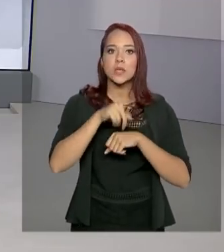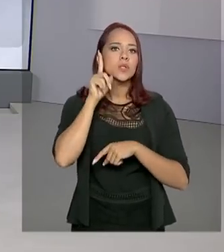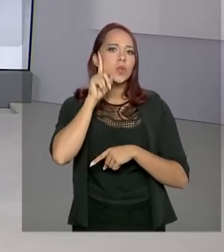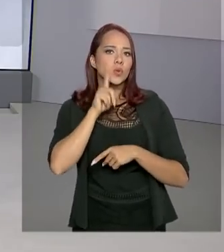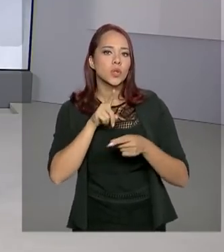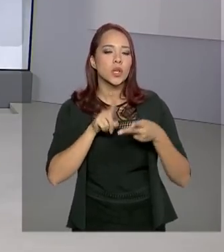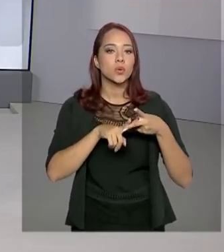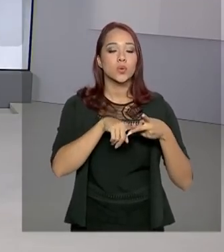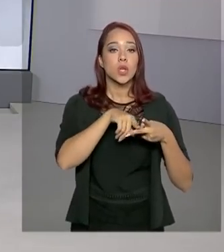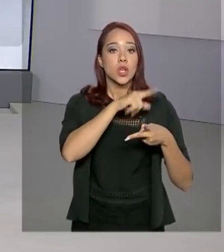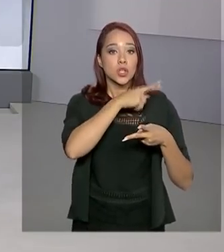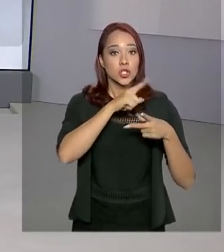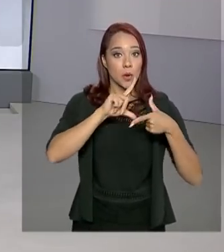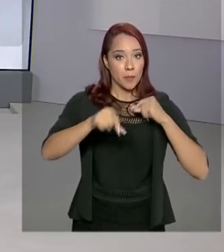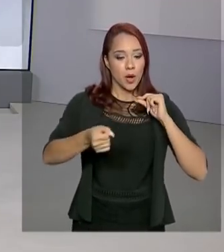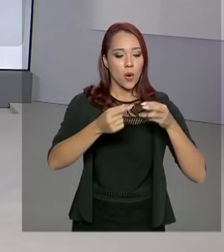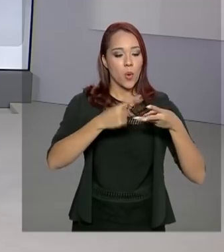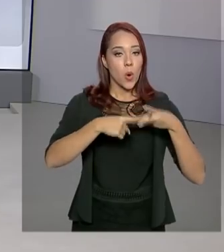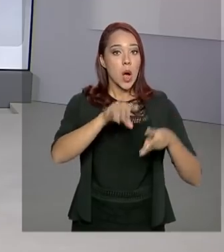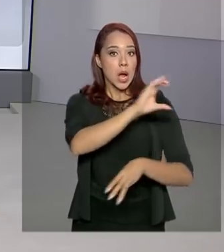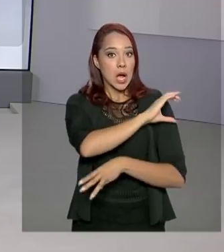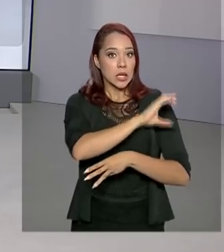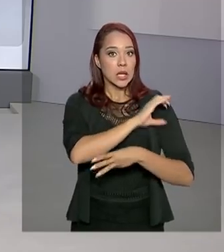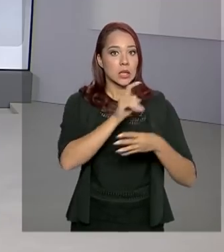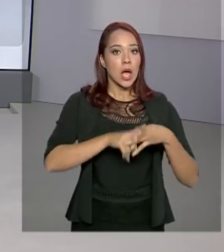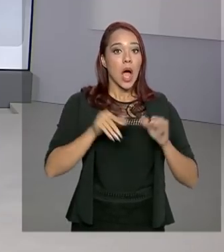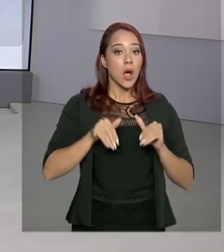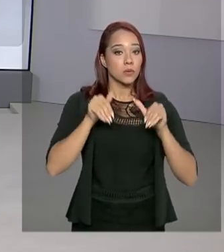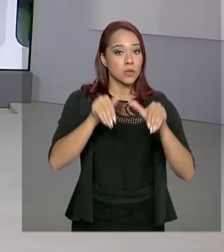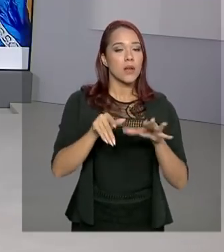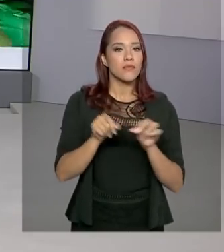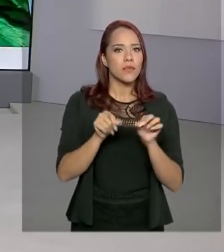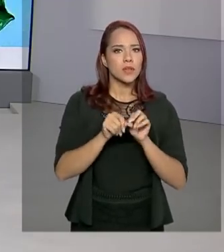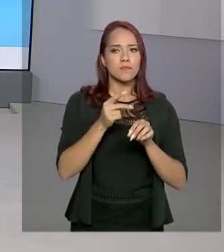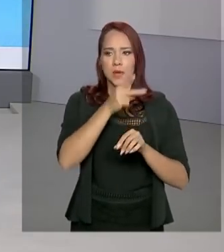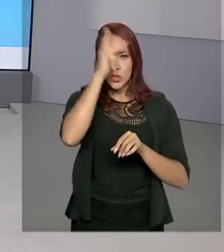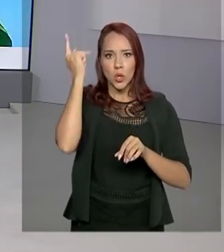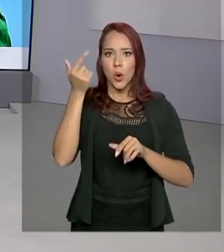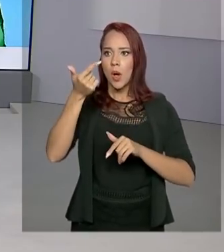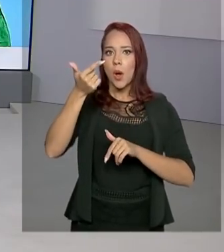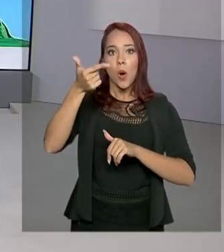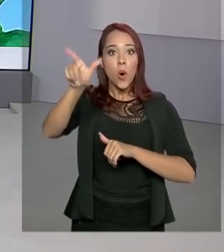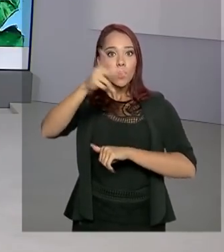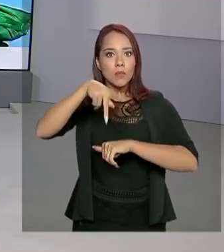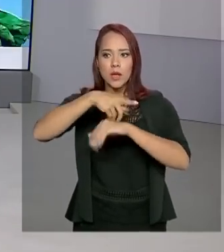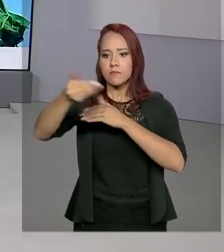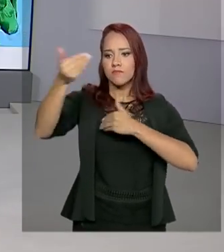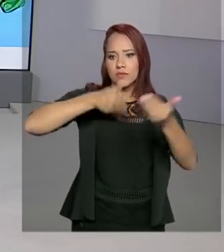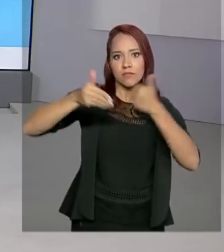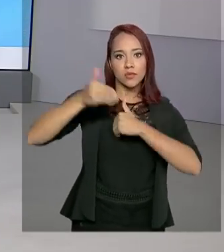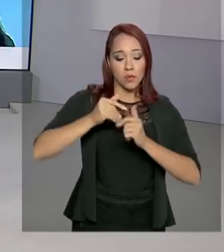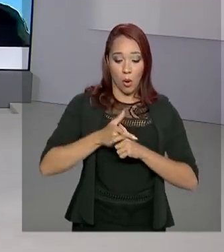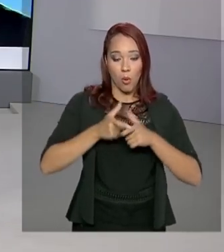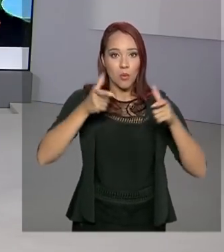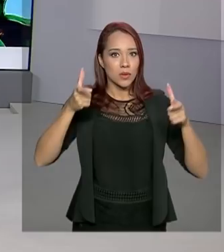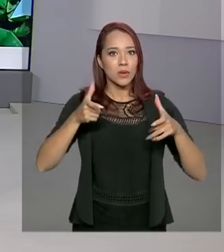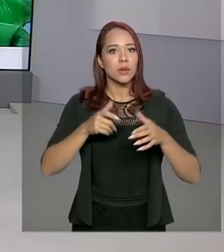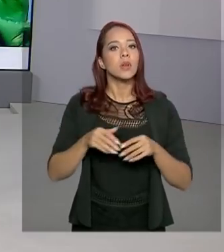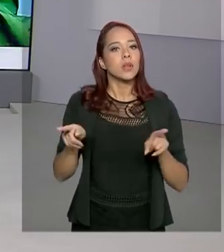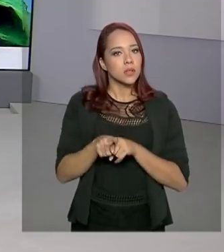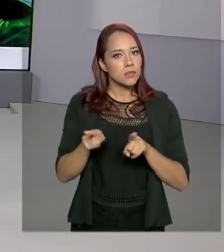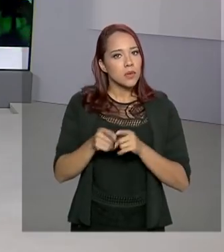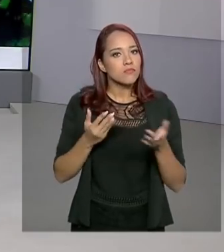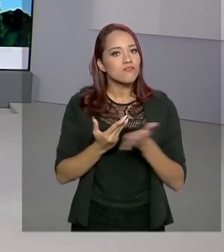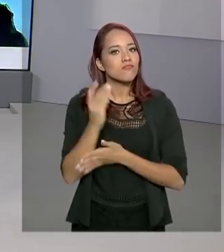Japão, Canadá e Austrália, fez o número de visitantes estrangeiros aumentar aqui no Brasil esse ano. Sim, e a autorização